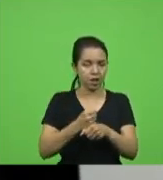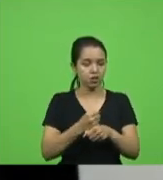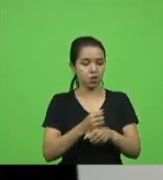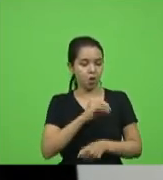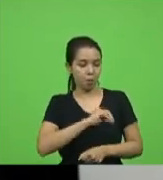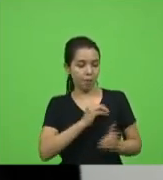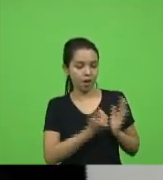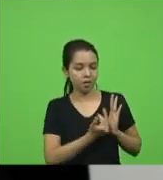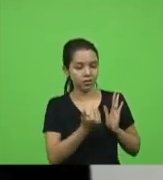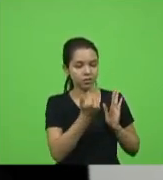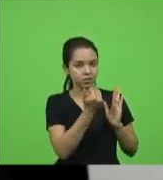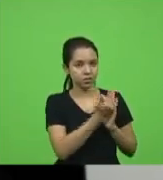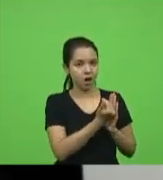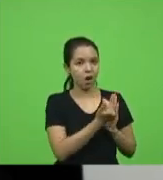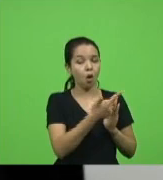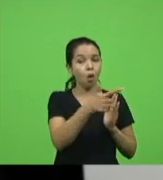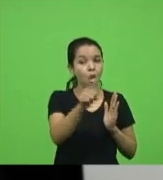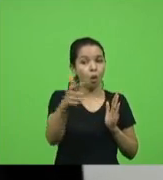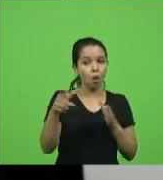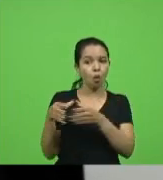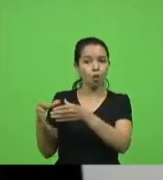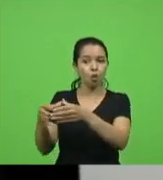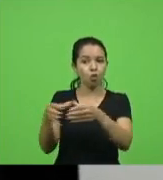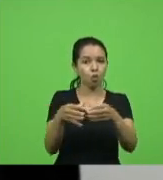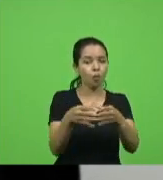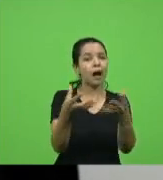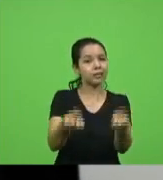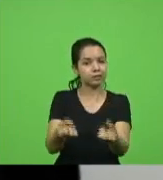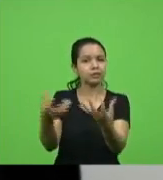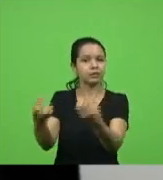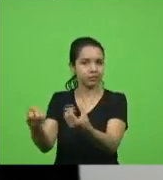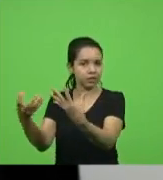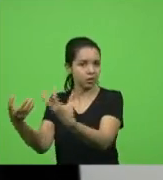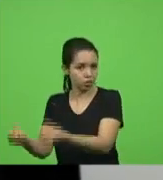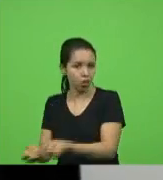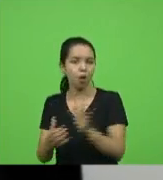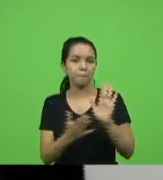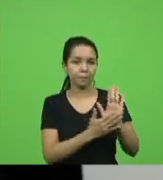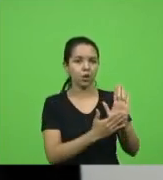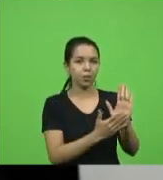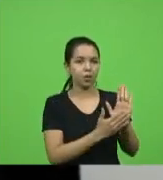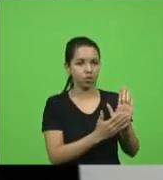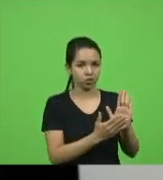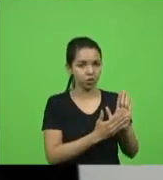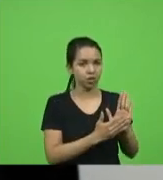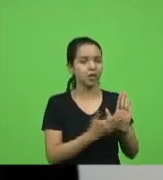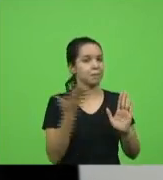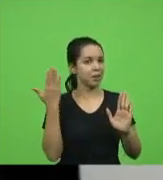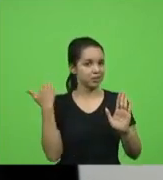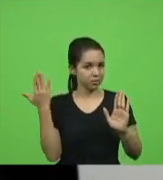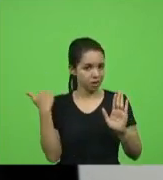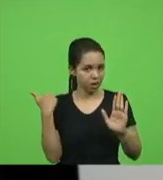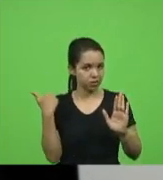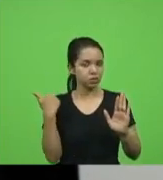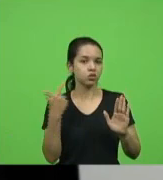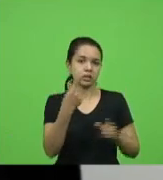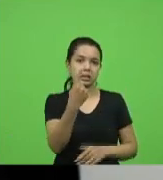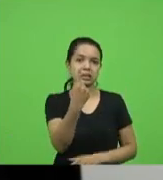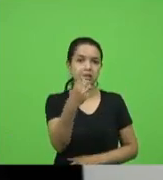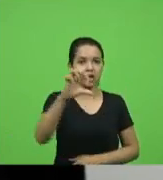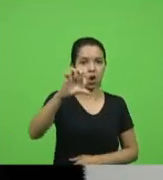todas as outras categorias aceitaram a proposta naquele momento de 19%